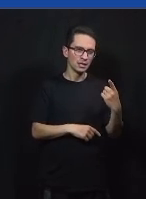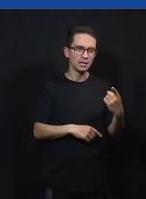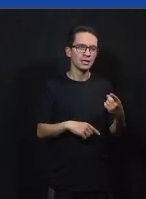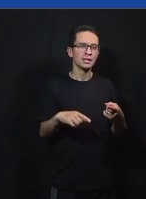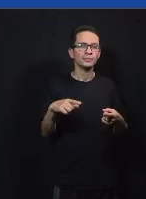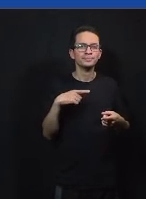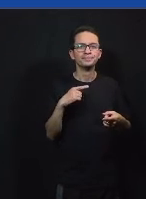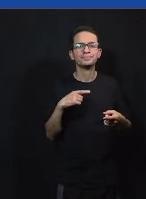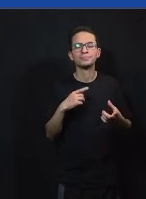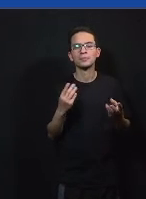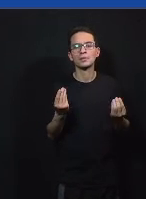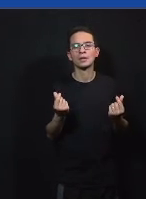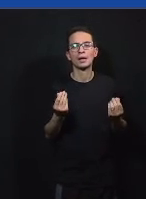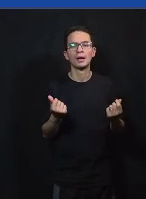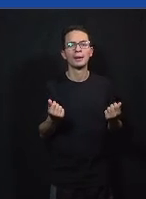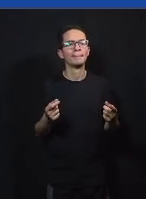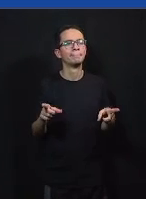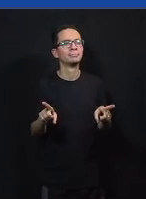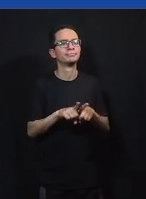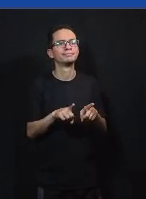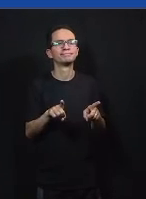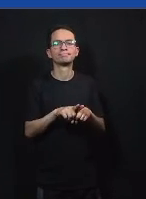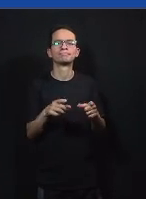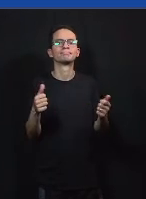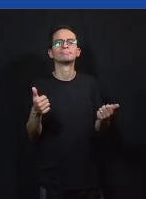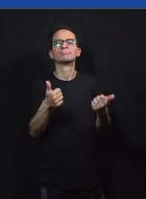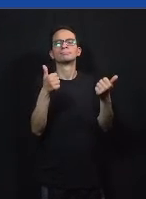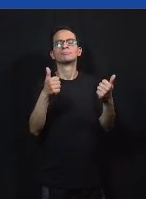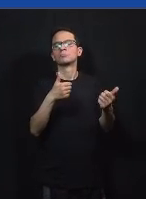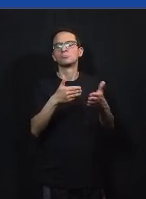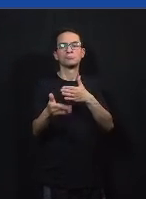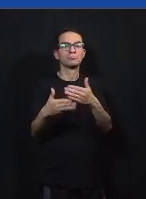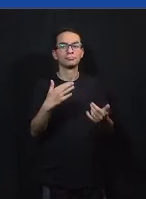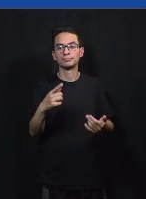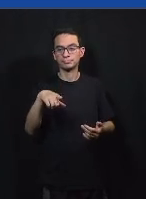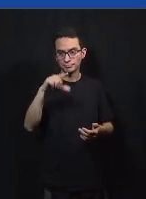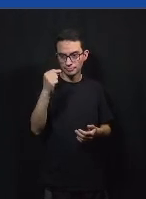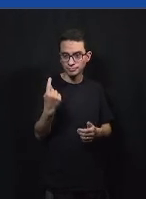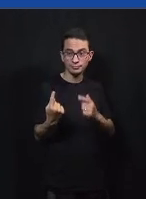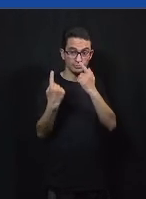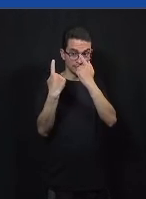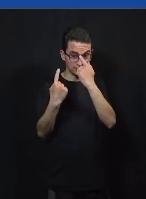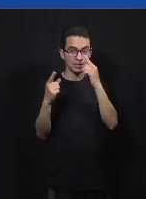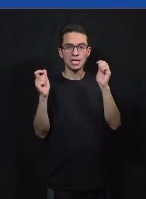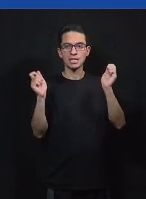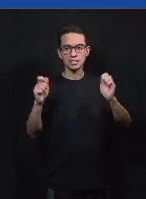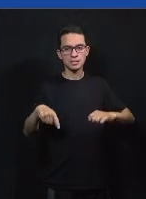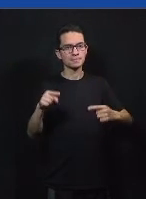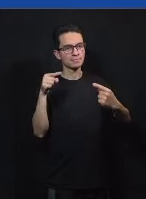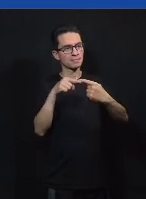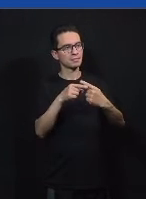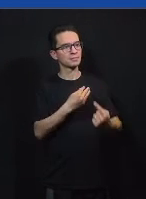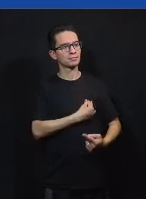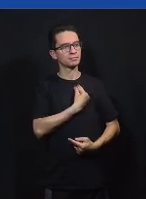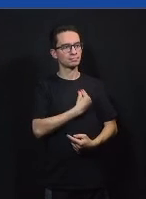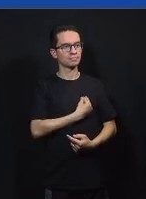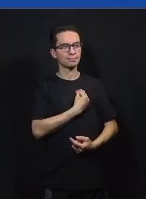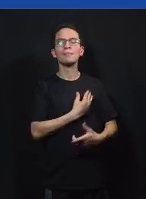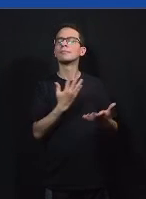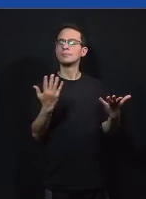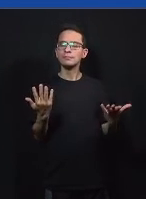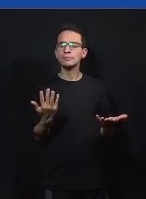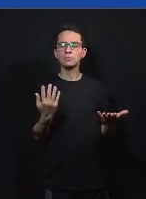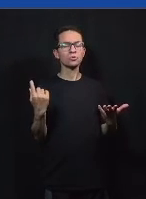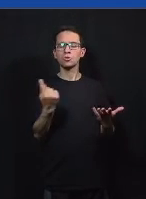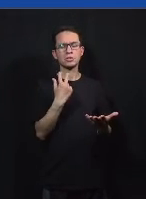pensar um pouco qual é a mais apropriada uma situação em que apenas uma precisa ser colocada em prática e deixando claro